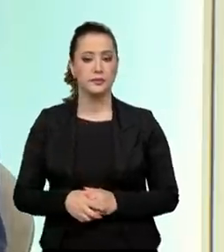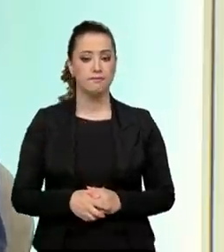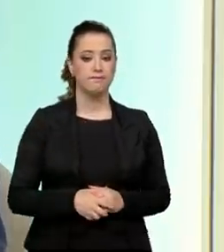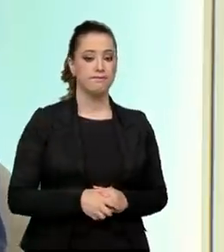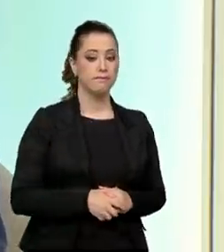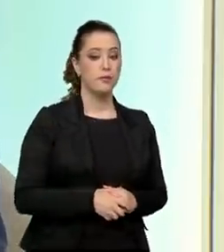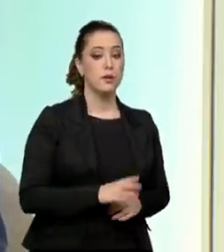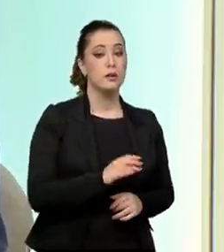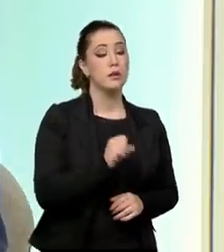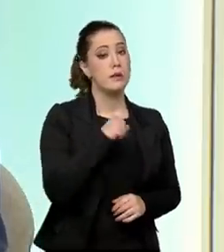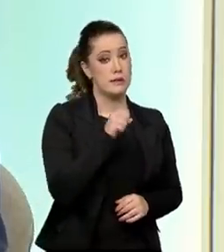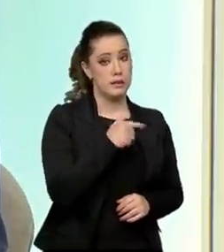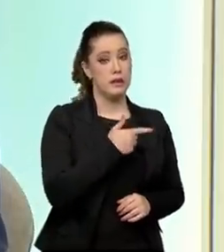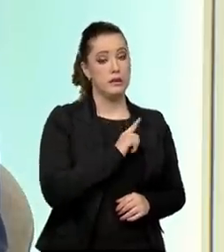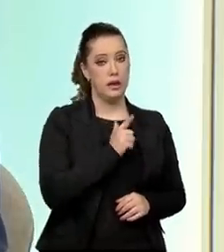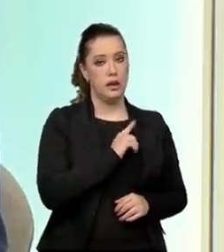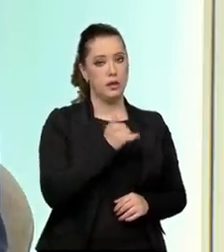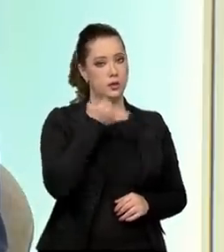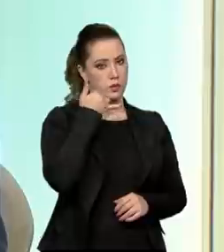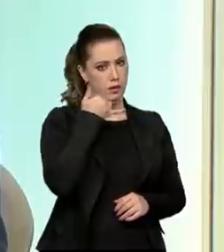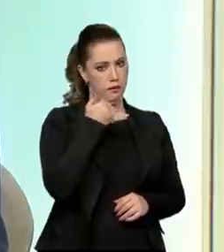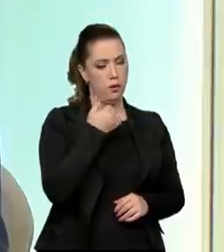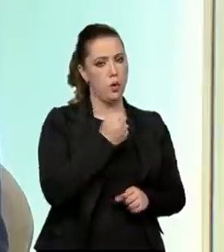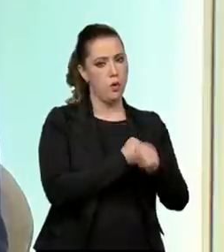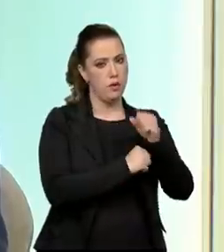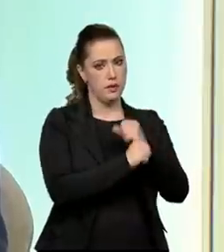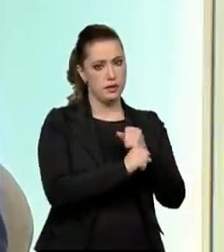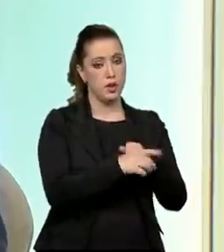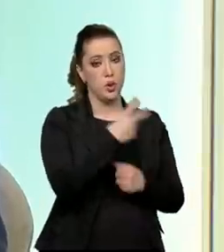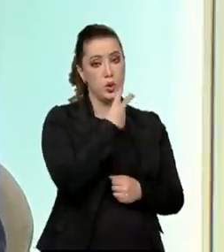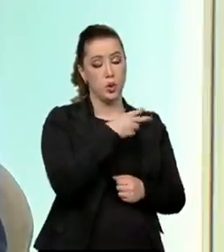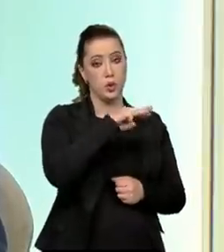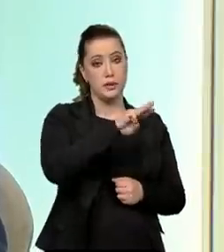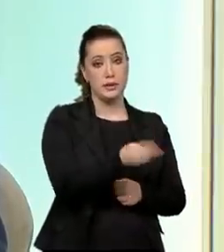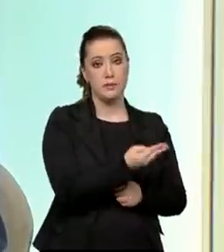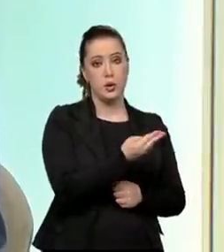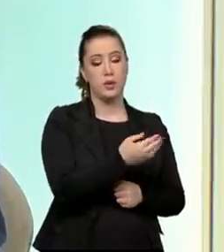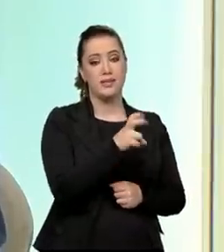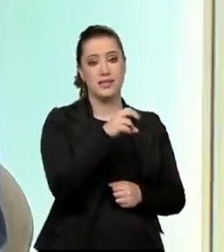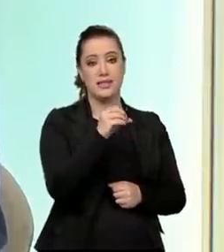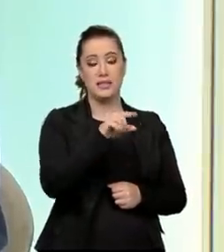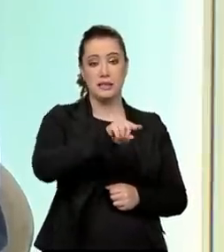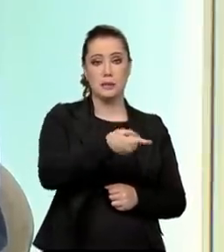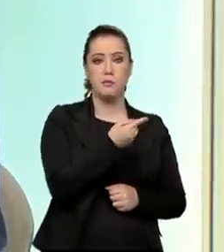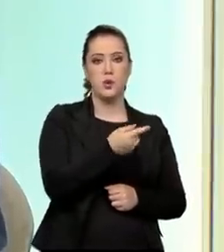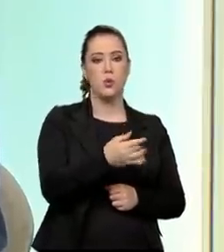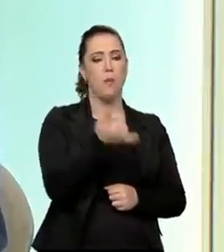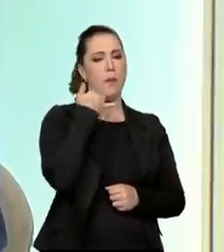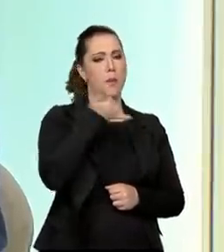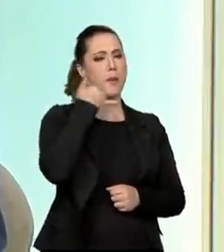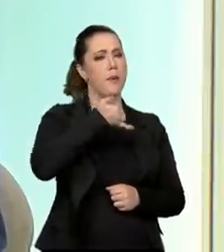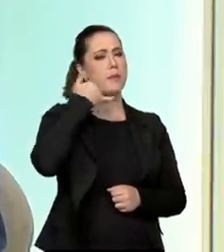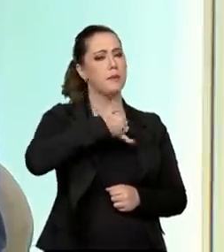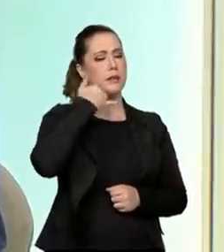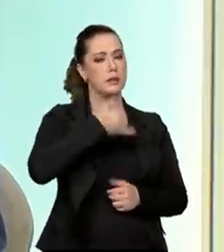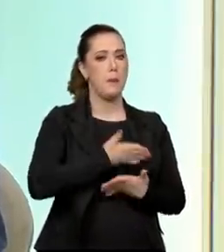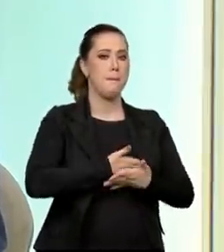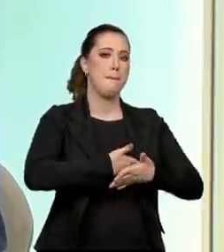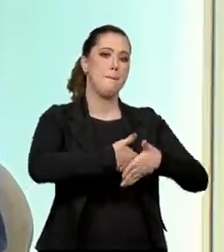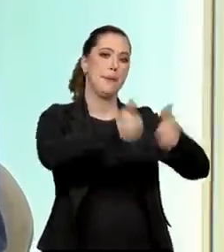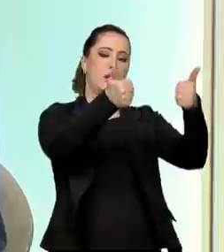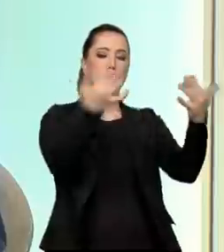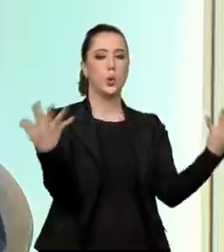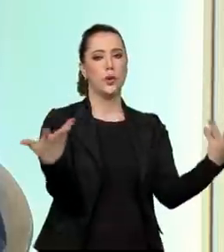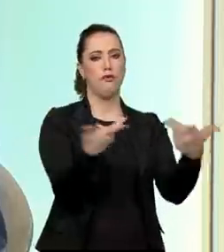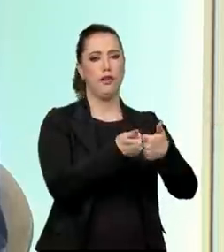gente tem recebido, nosso telefone no ano passado tocou 2 milhões e 500 mil vezes, aumentou muito a eficácia